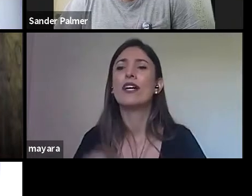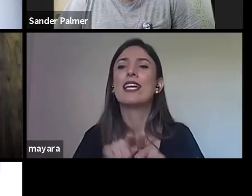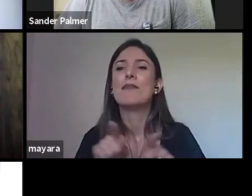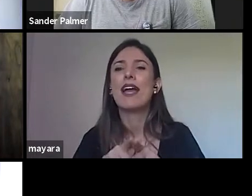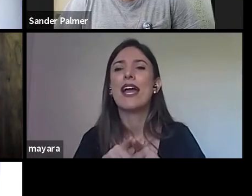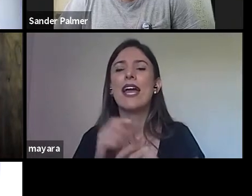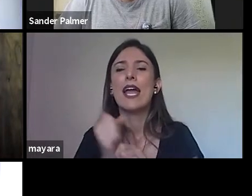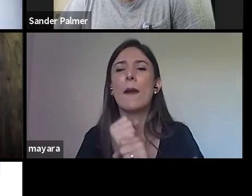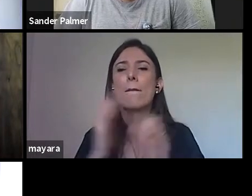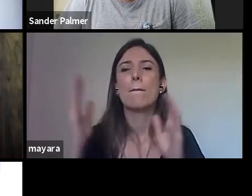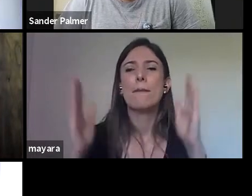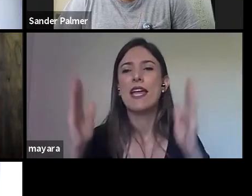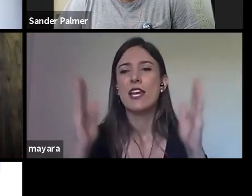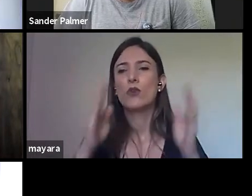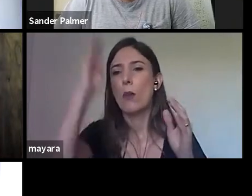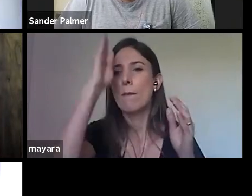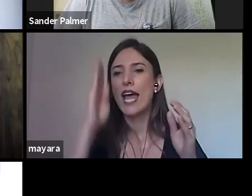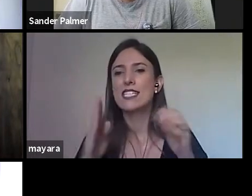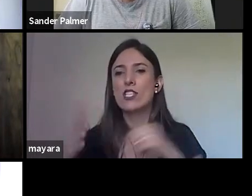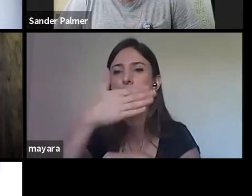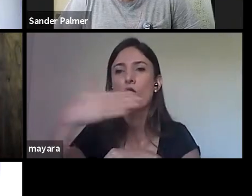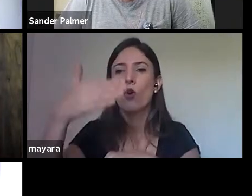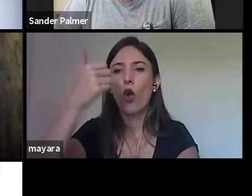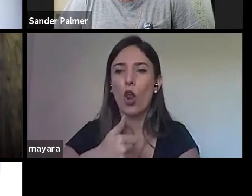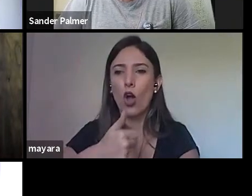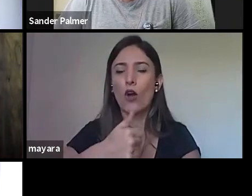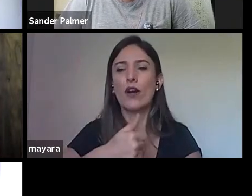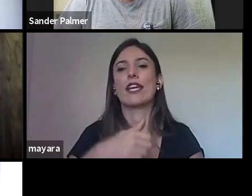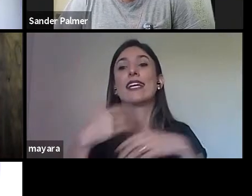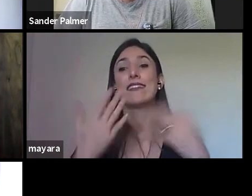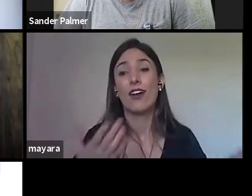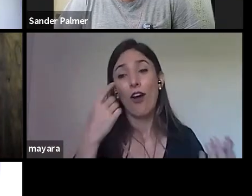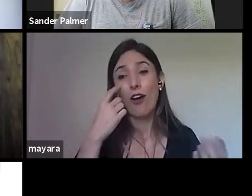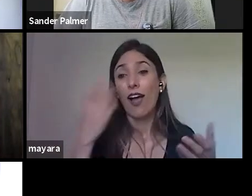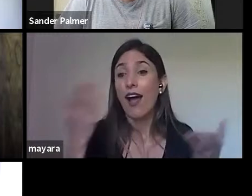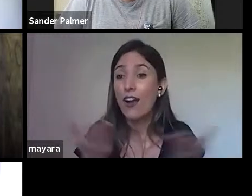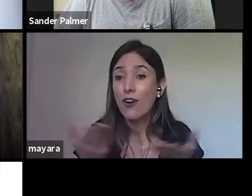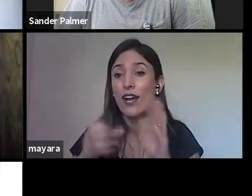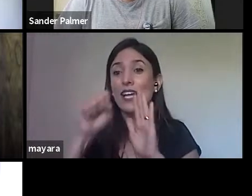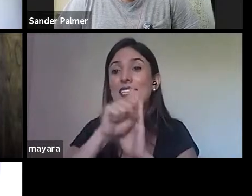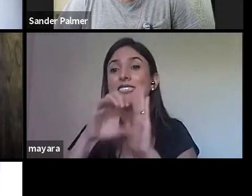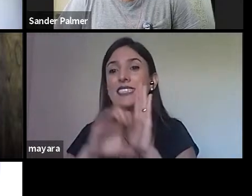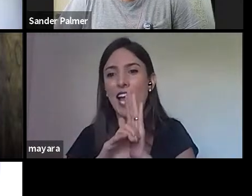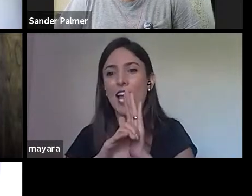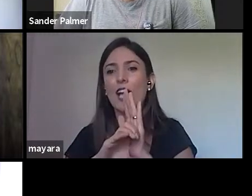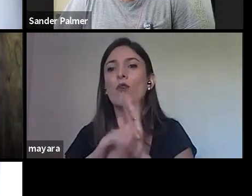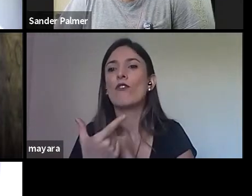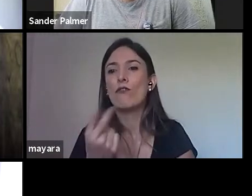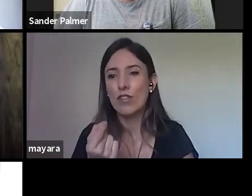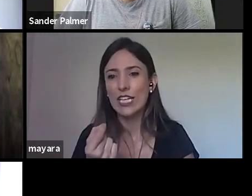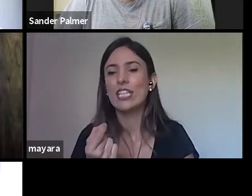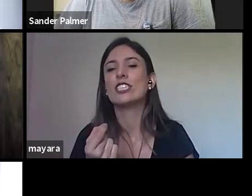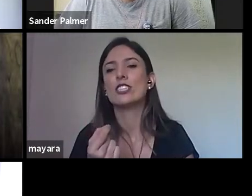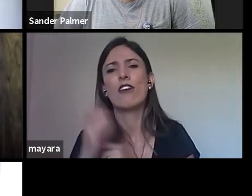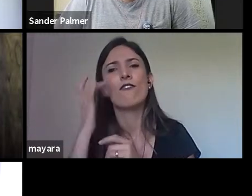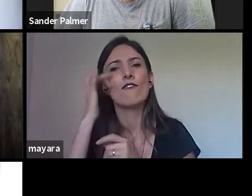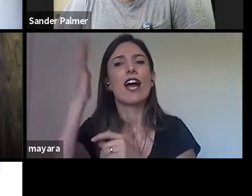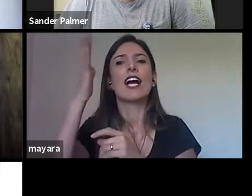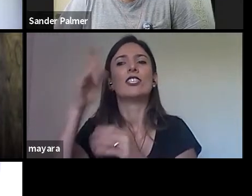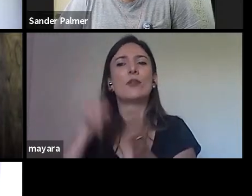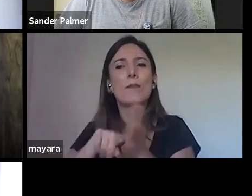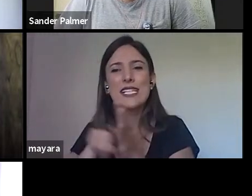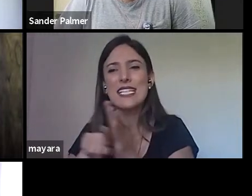século XX, para a gente ficar um pouco mais fácil por conta dos arquivos e de encontrar essas fontes, mas eu penso que na Colônia seja um pouco mais complexo, né?